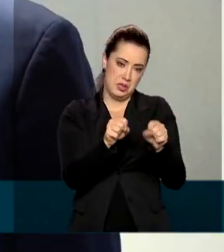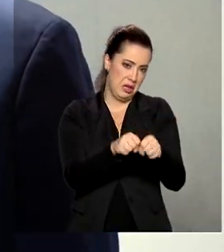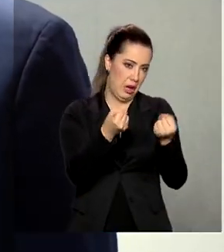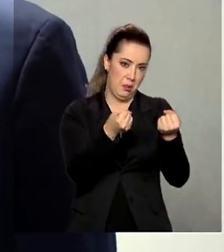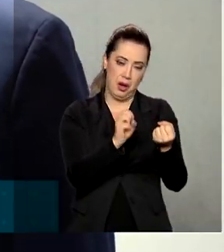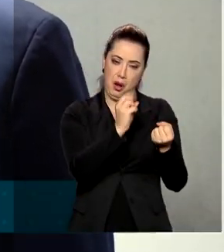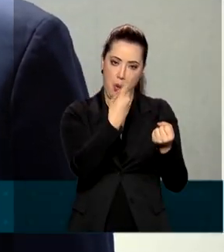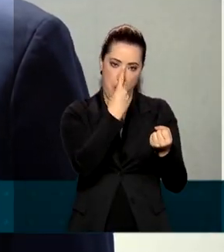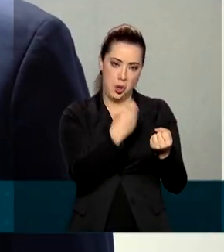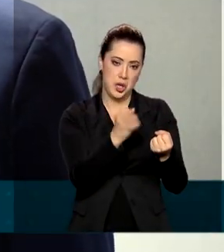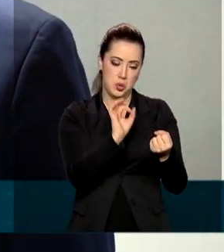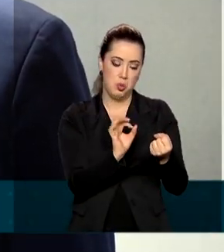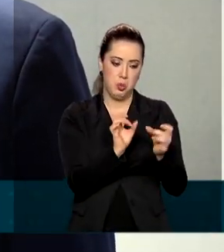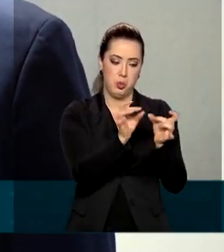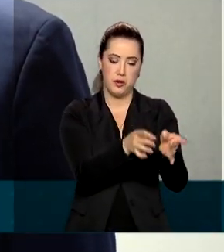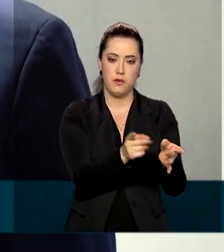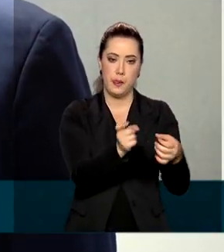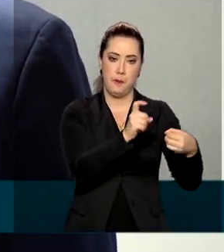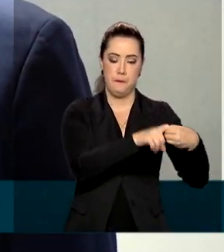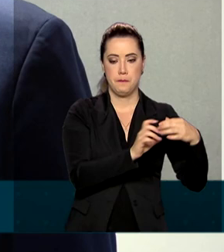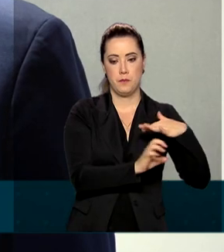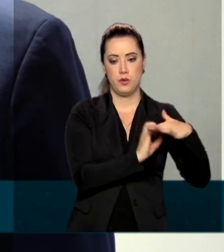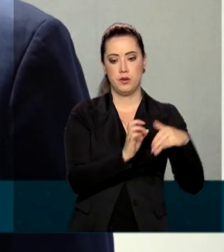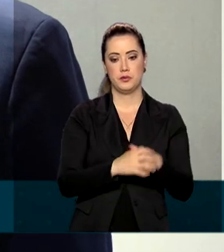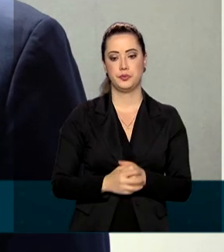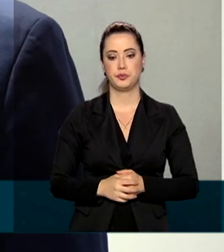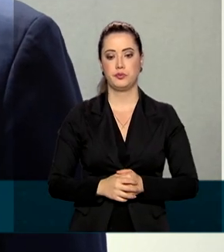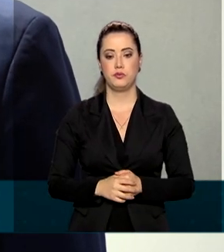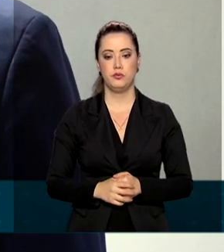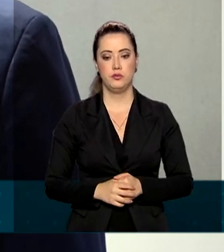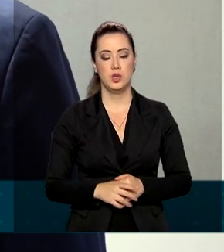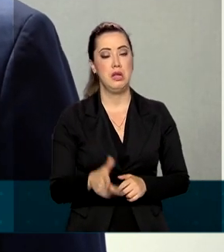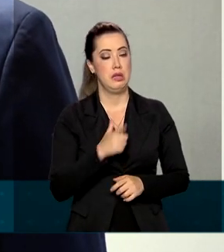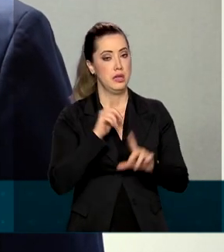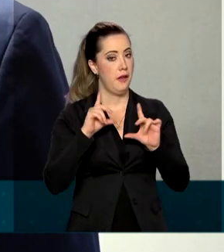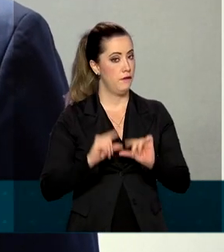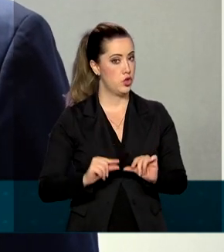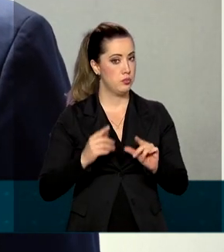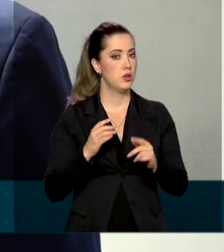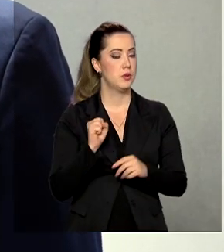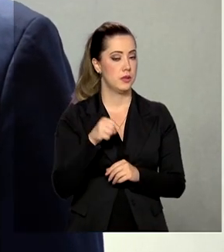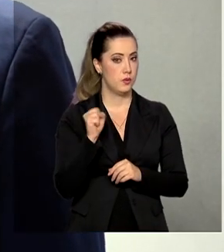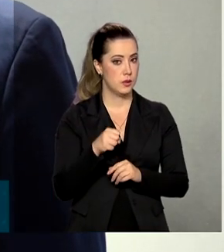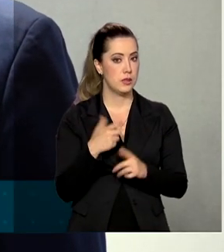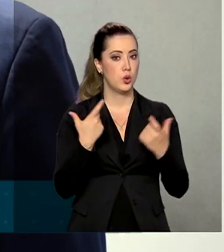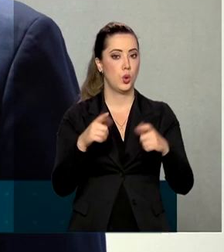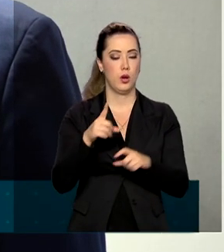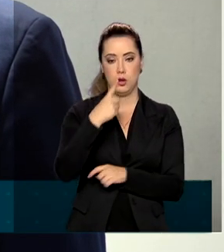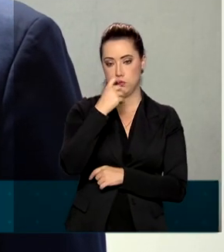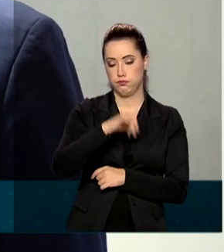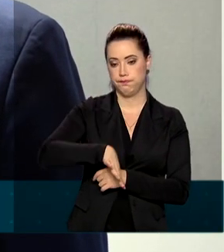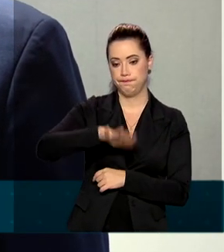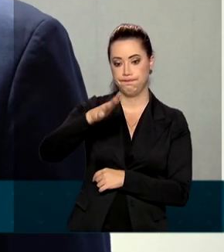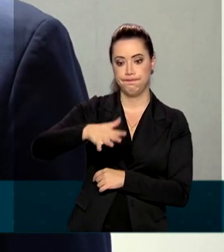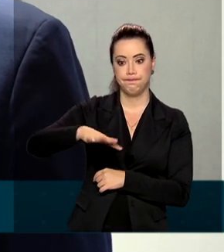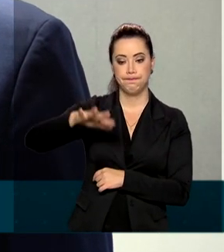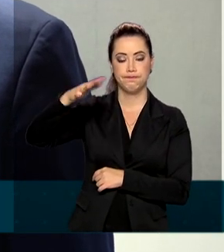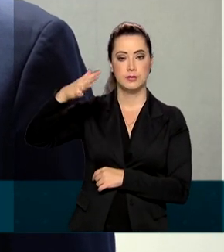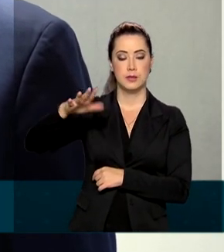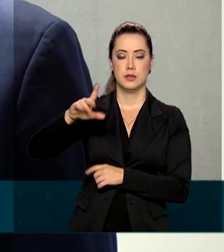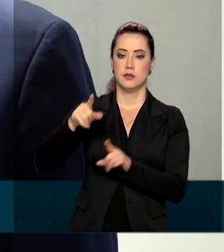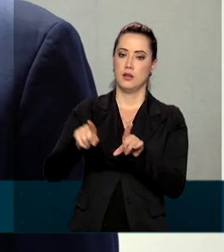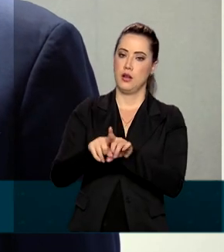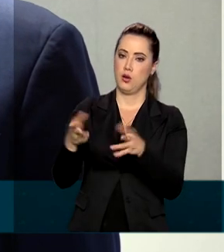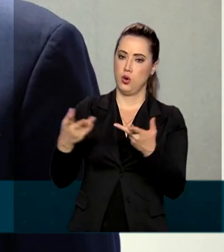houve redução de 17% da quantidade de lixões em relação a 2019, passando de 3.257 para